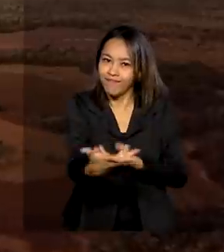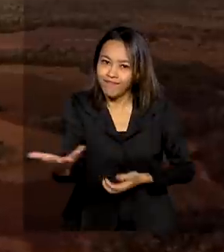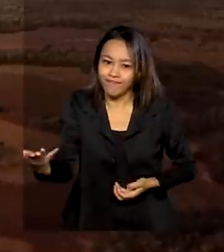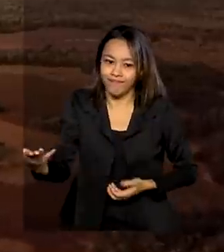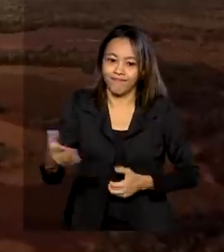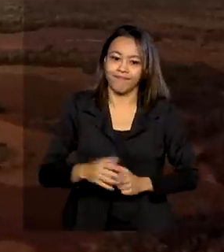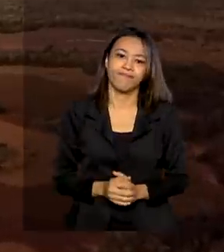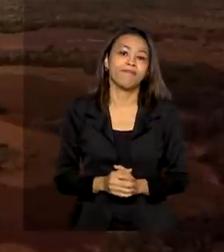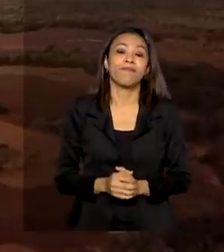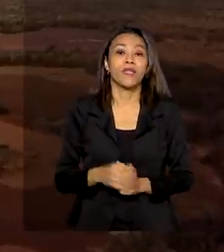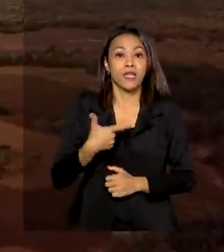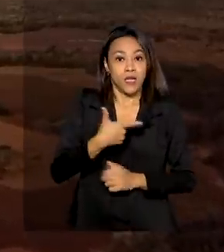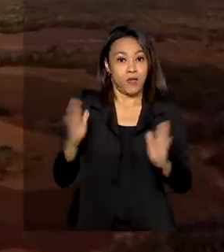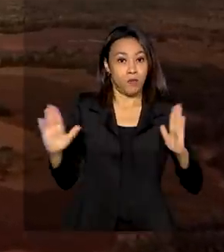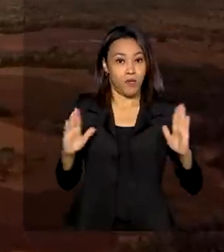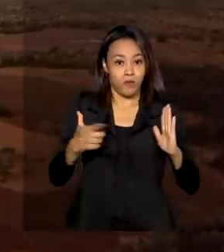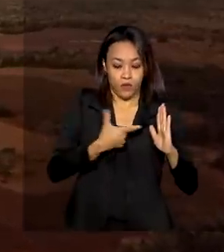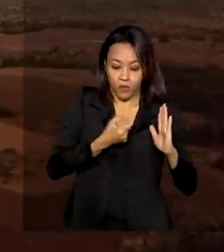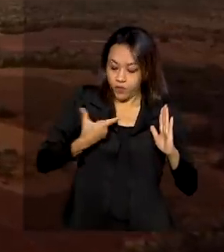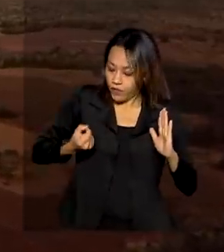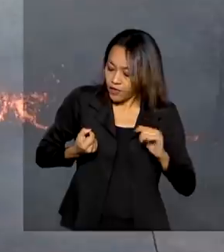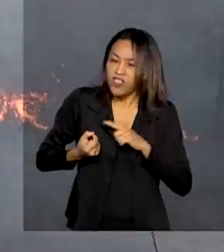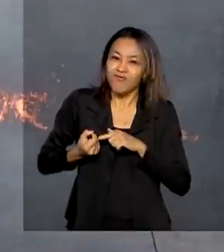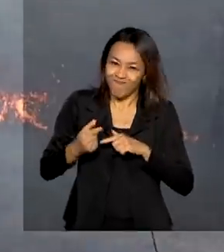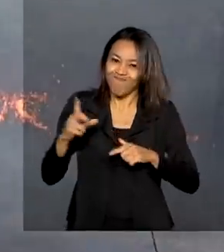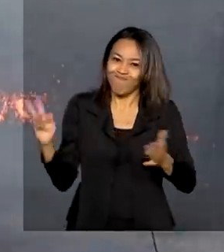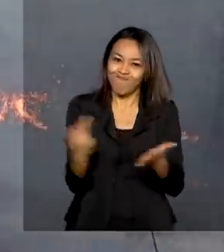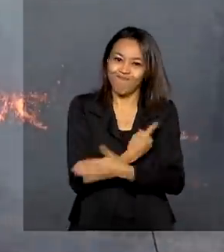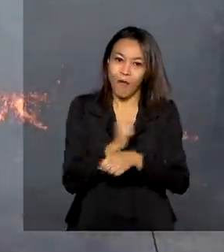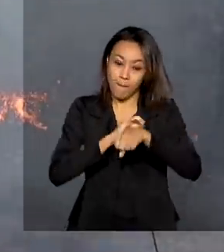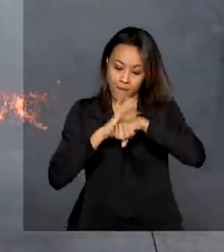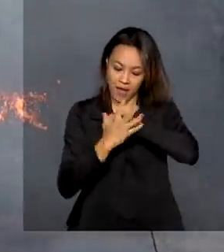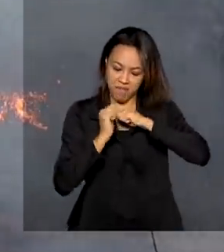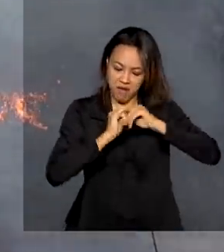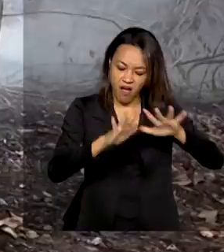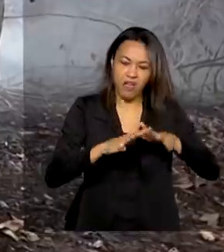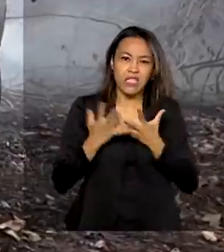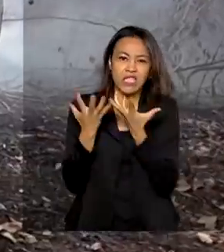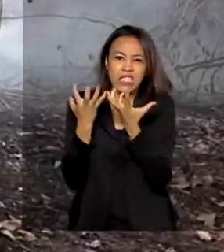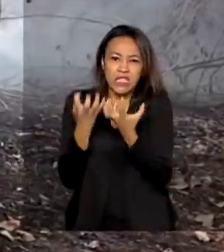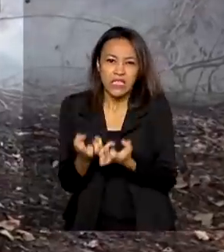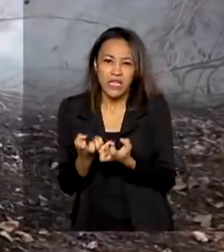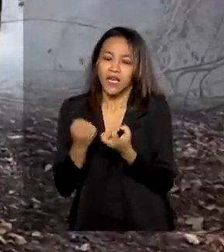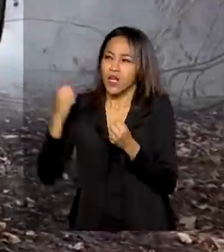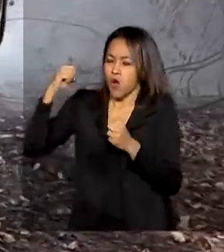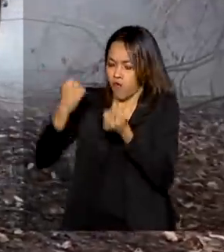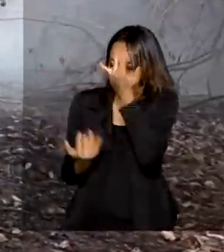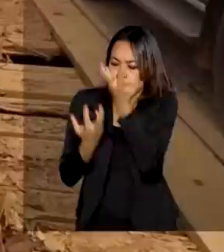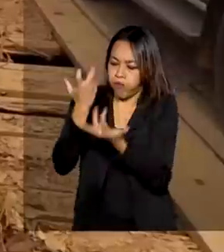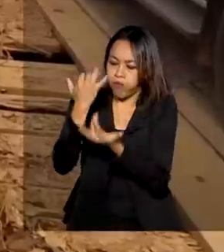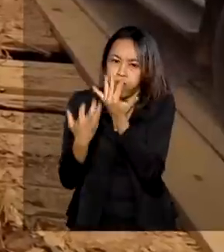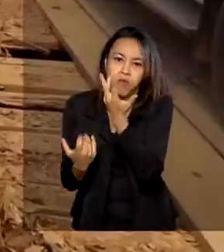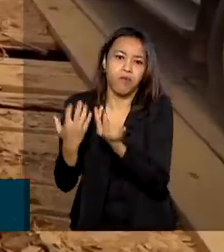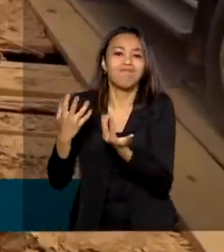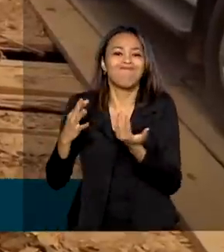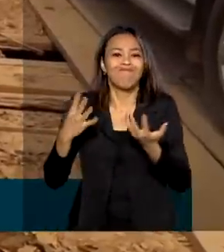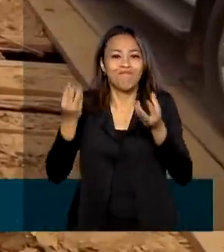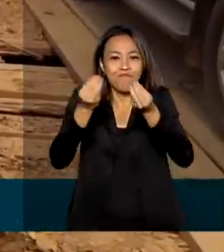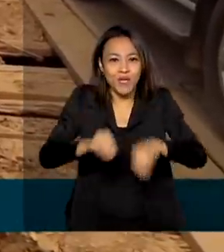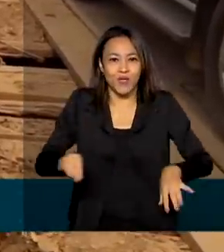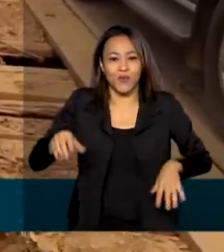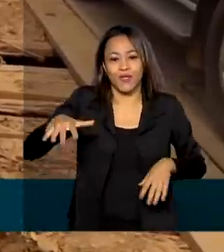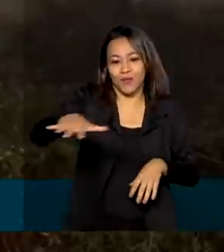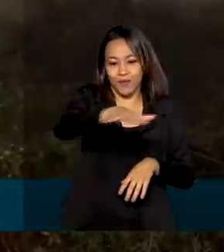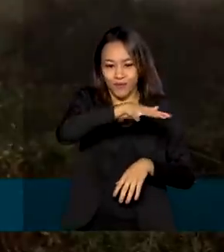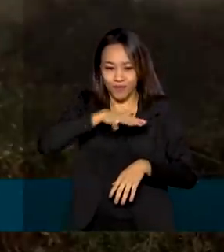Em 2020, além da pandemia, a seca e incêndios florestais causaram prejuízo ao